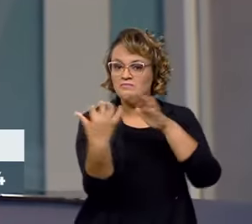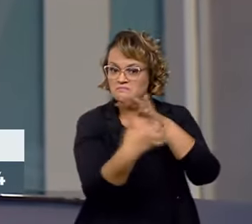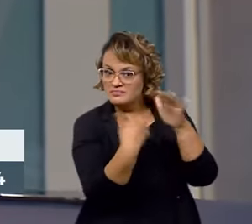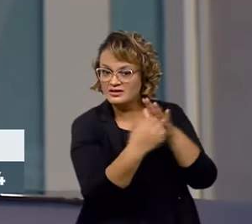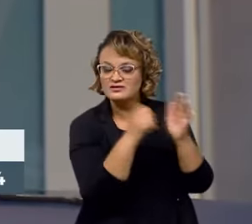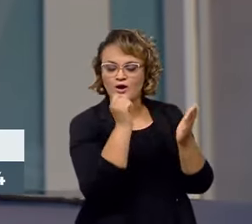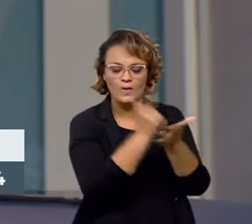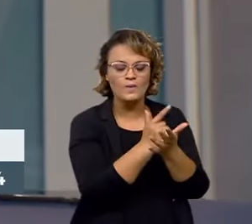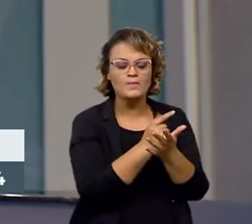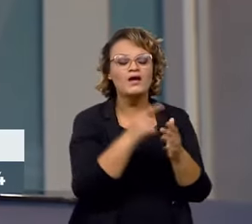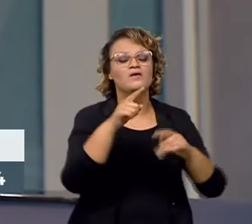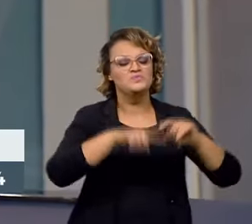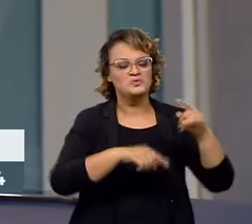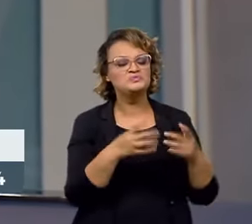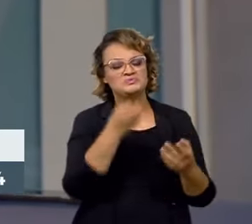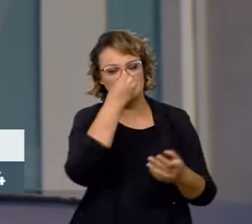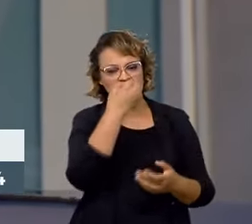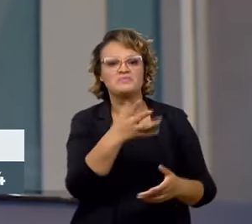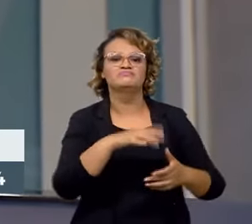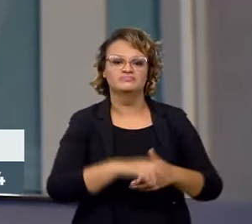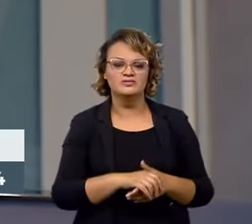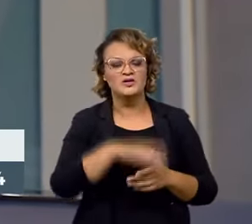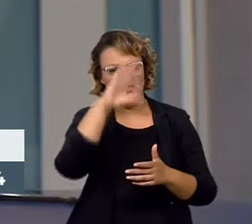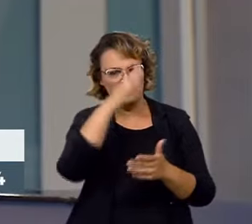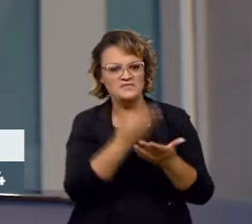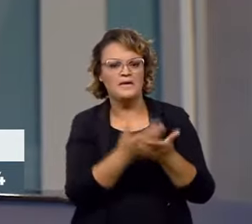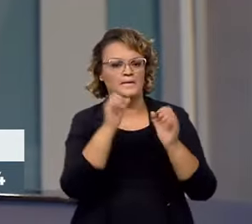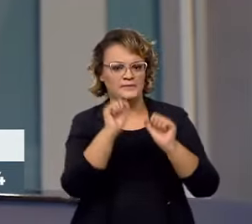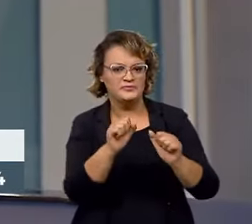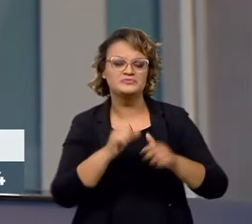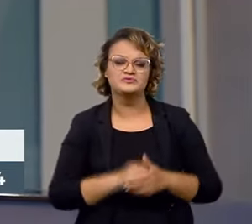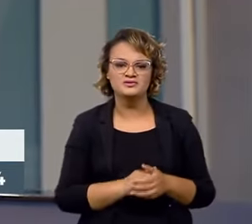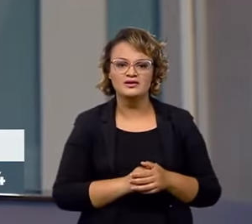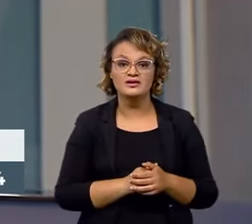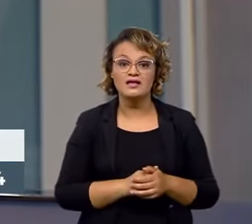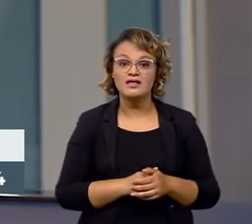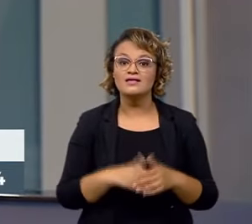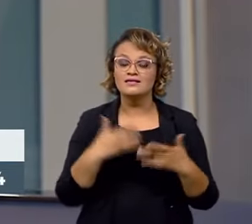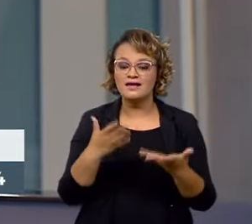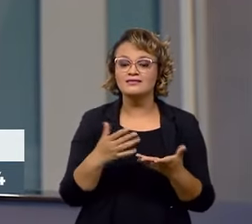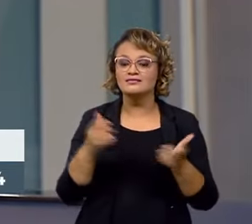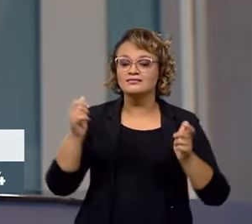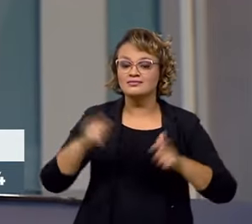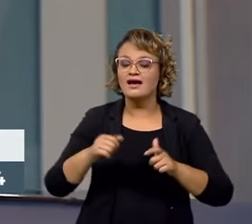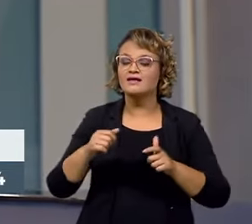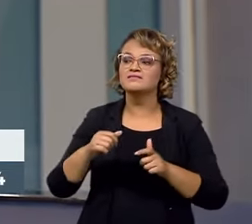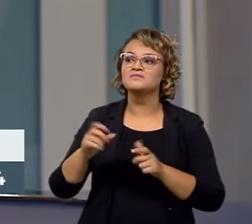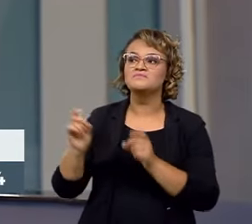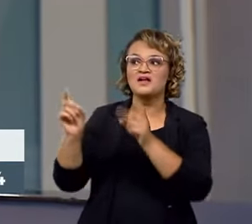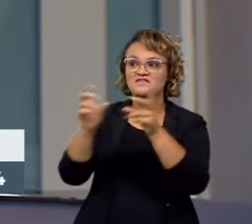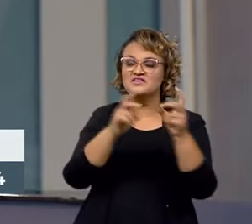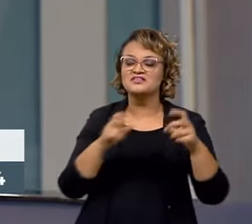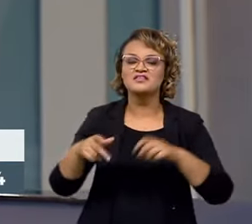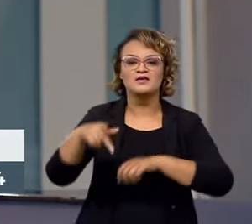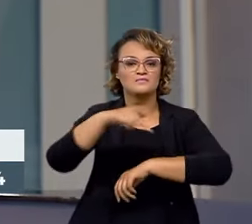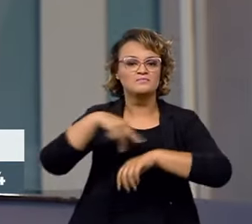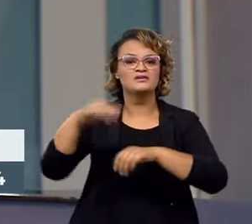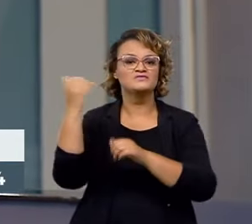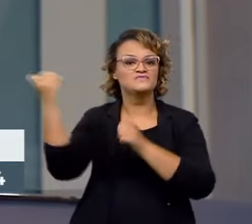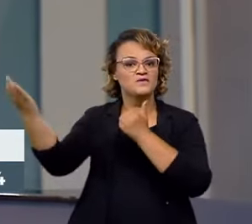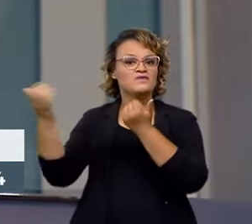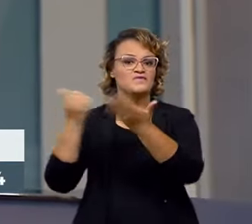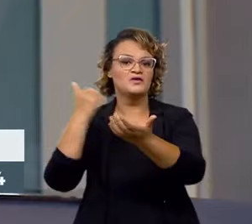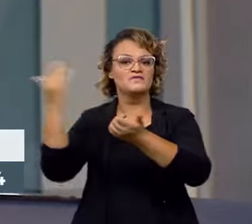produtos com qualidade atestada, confiança, e que possa acessar, inclusive, os mercados internacionais, os mercados